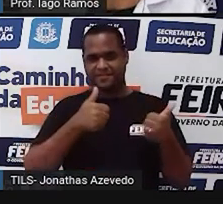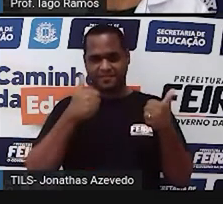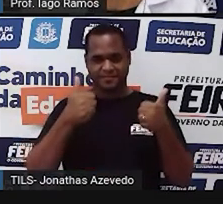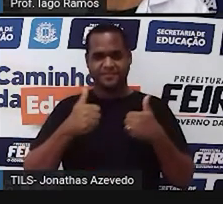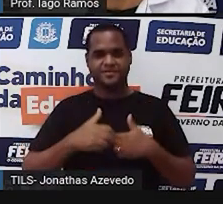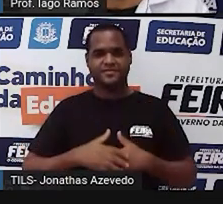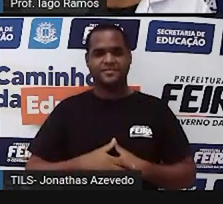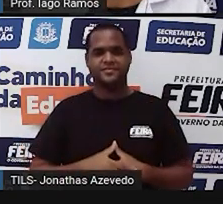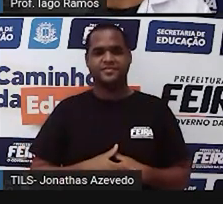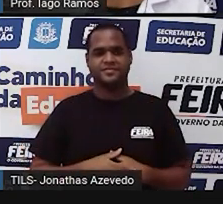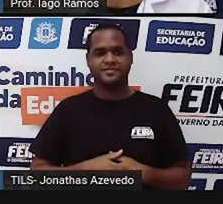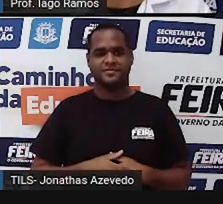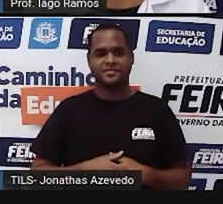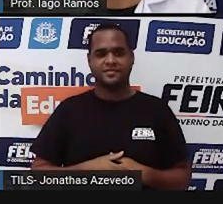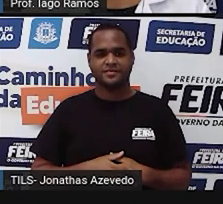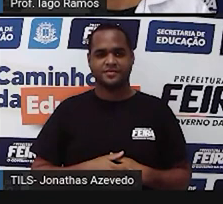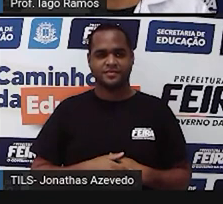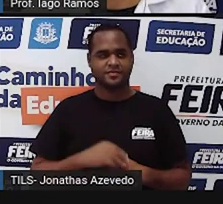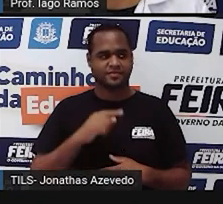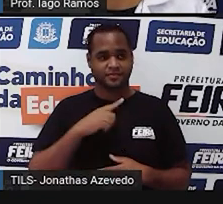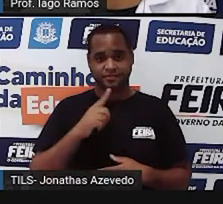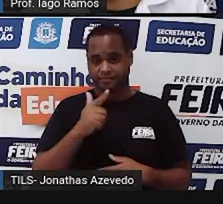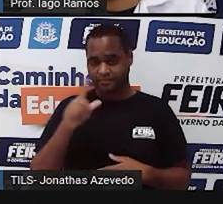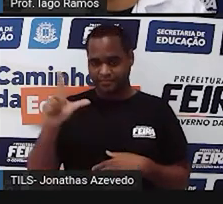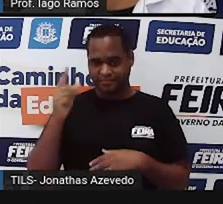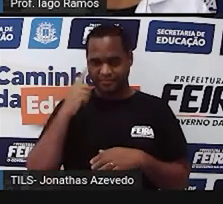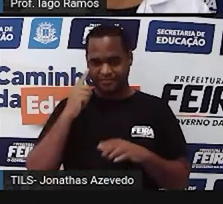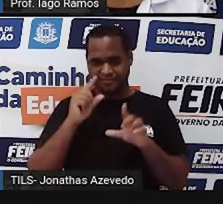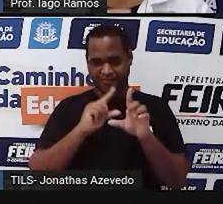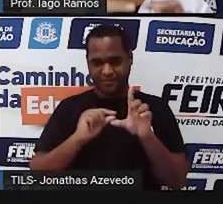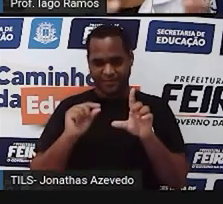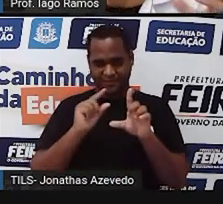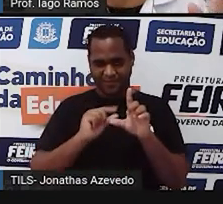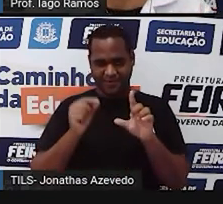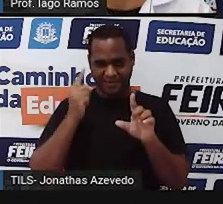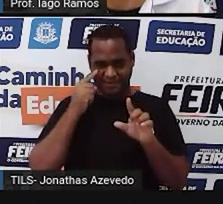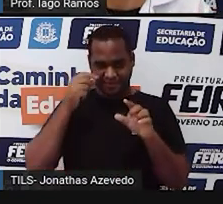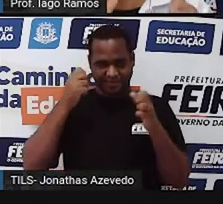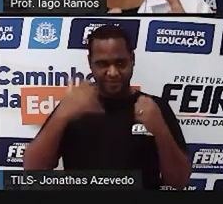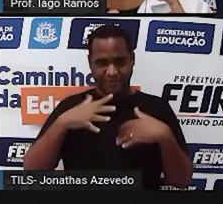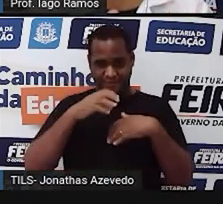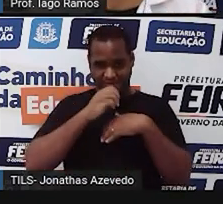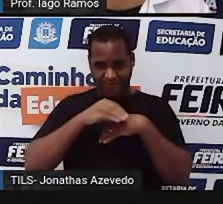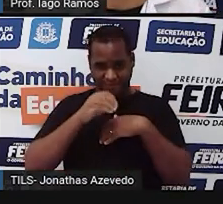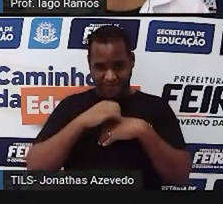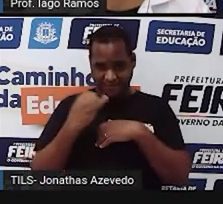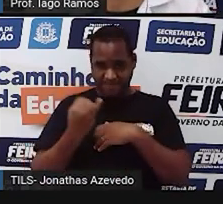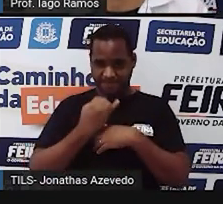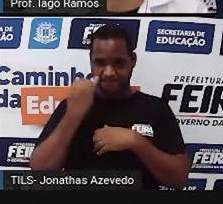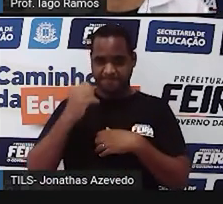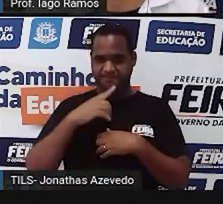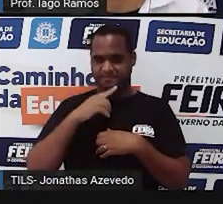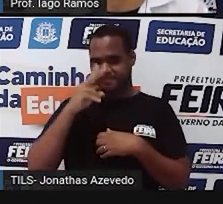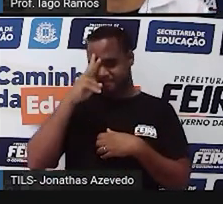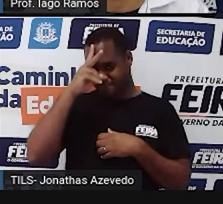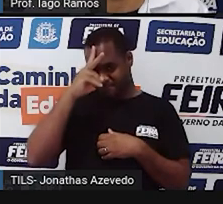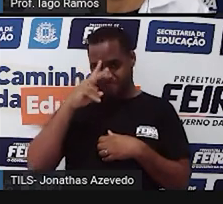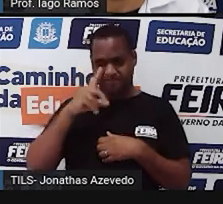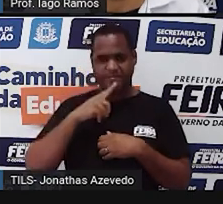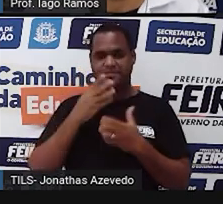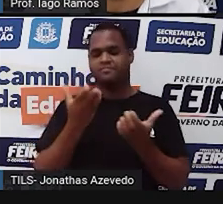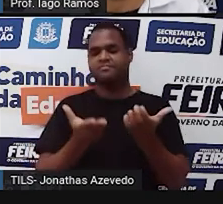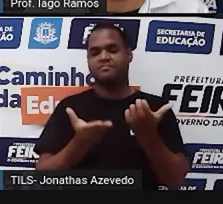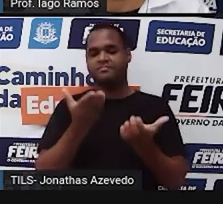Bom, aqui foi uma fonte consultada, né, para trazer ali um pedacinho só da história, né, da